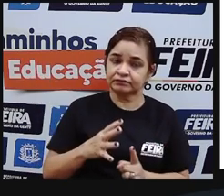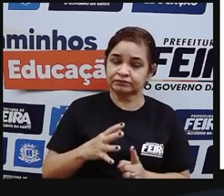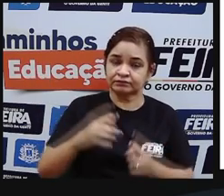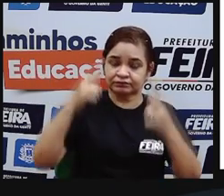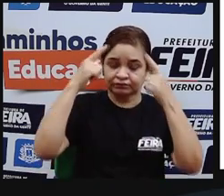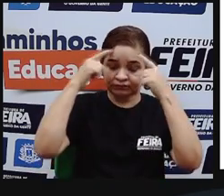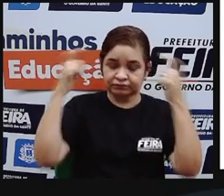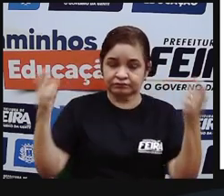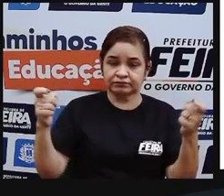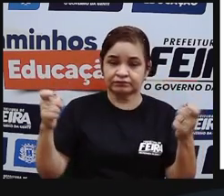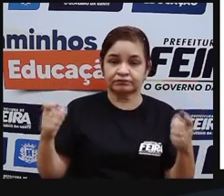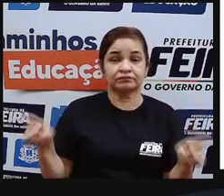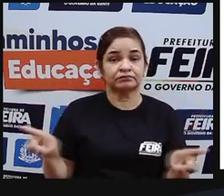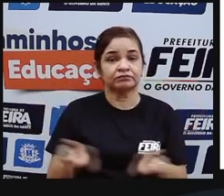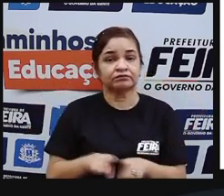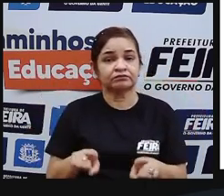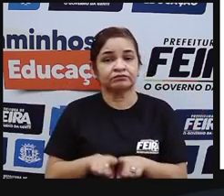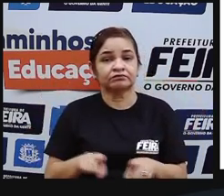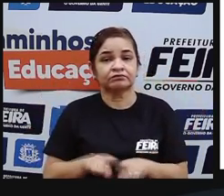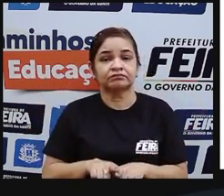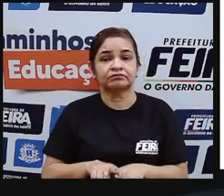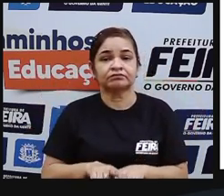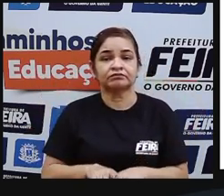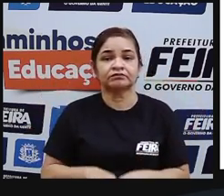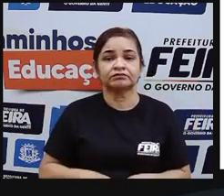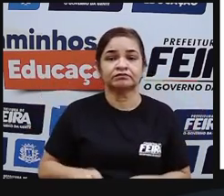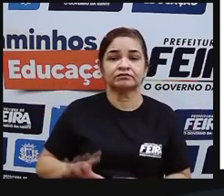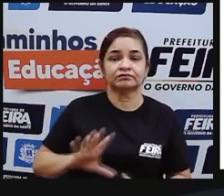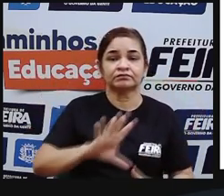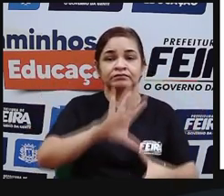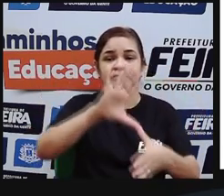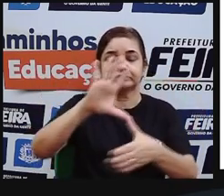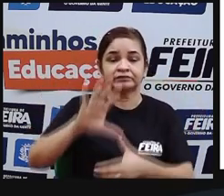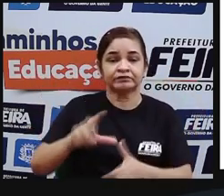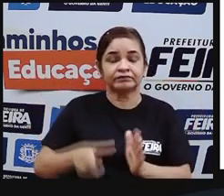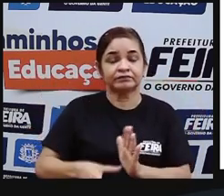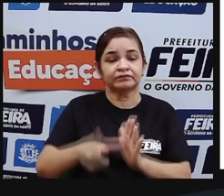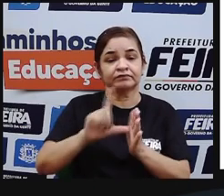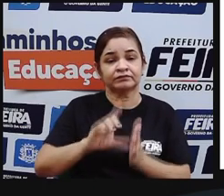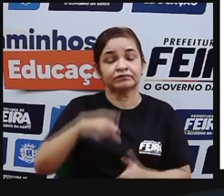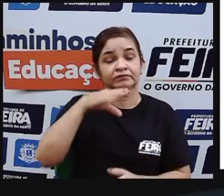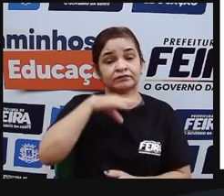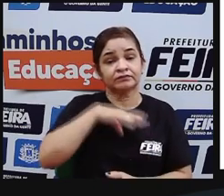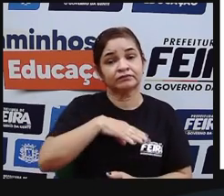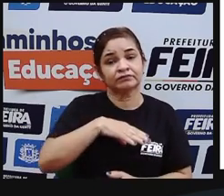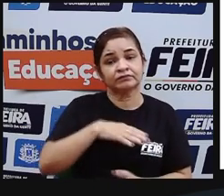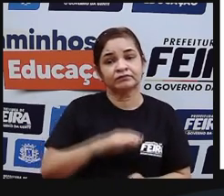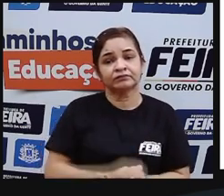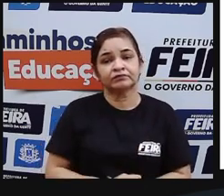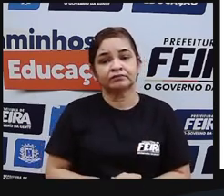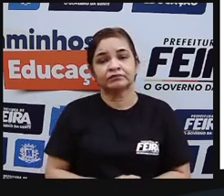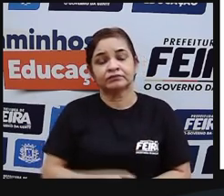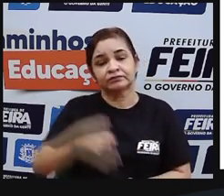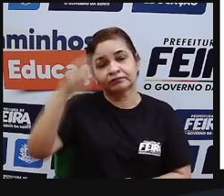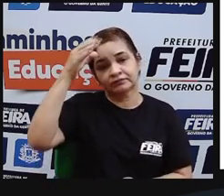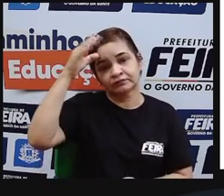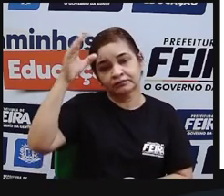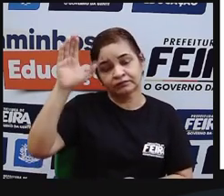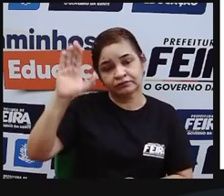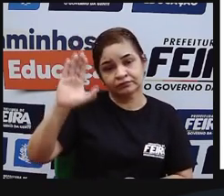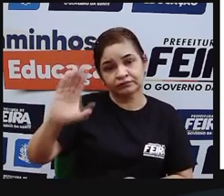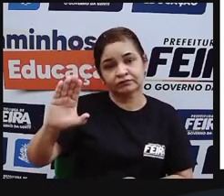A gente vai falar um pouquinho também sobre o continente americano antes dos europeus e os legados culturais